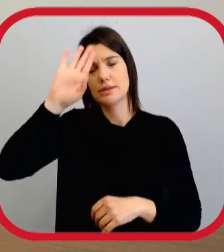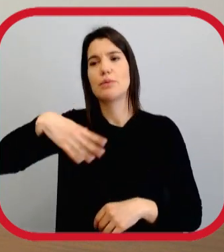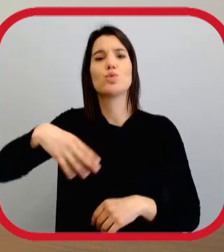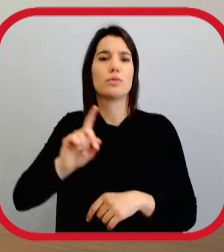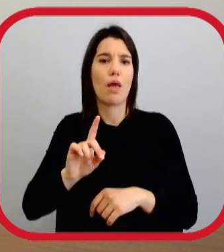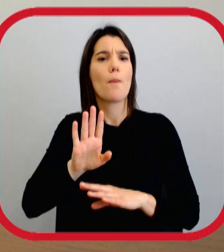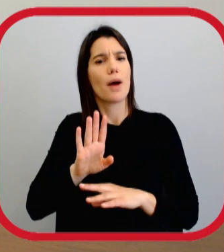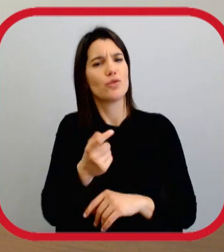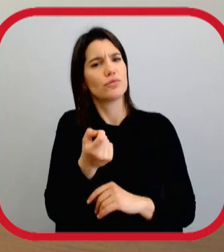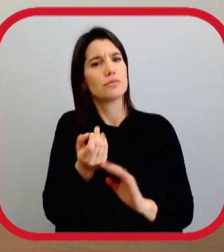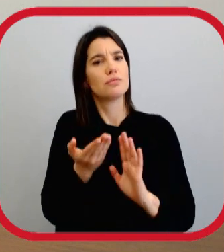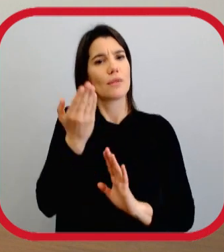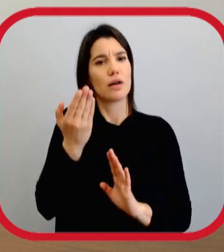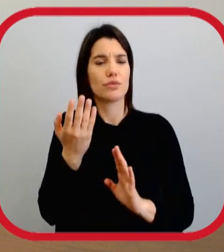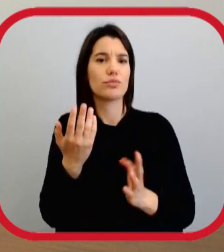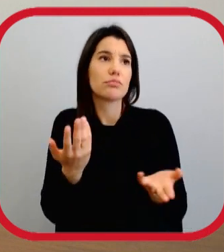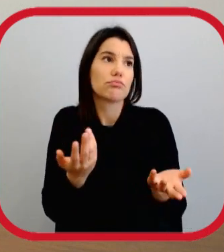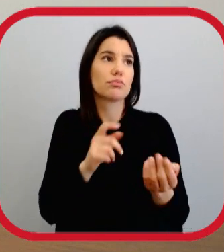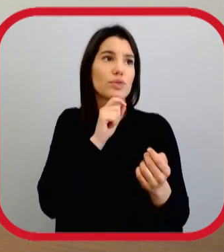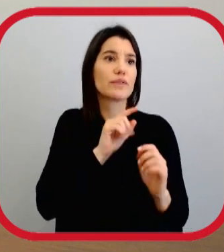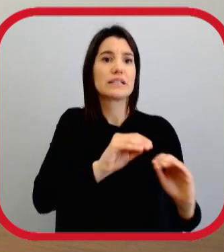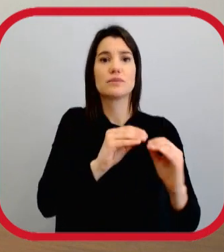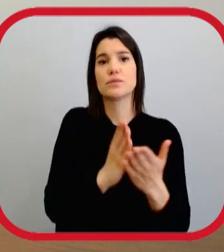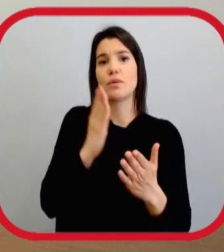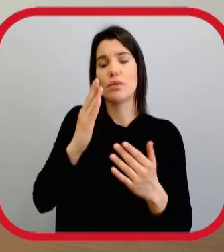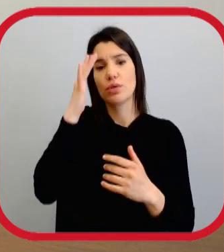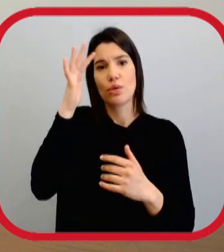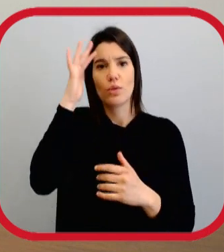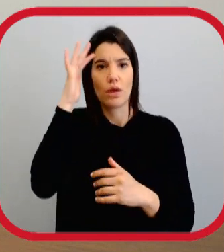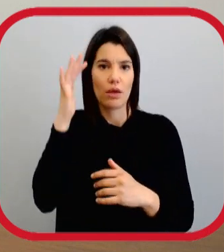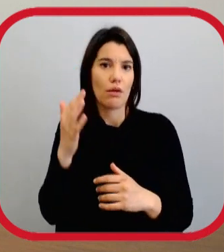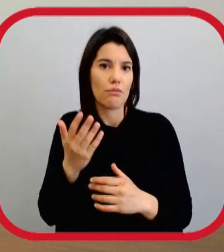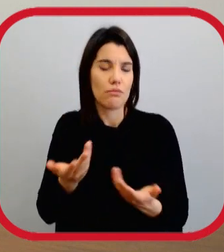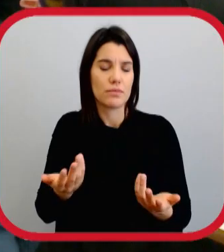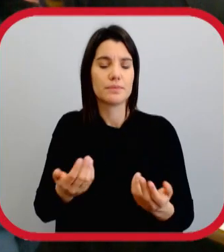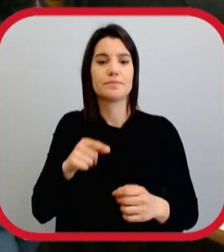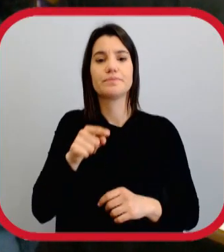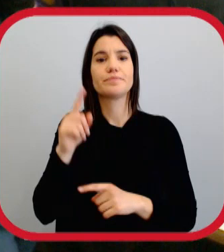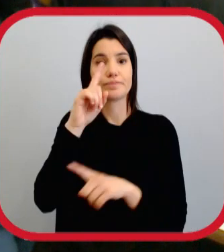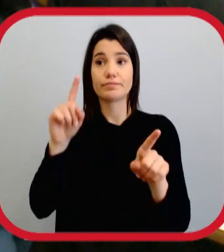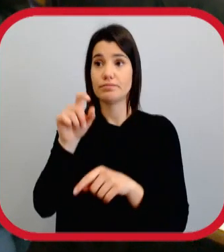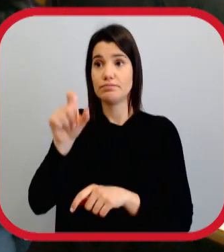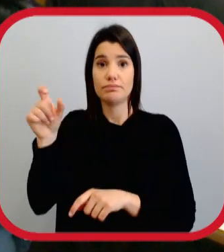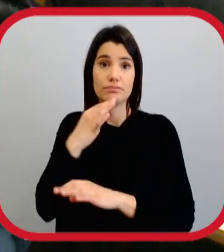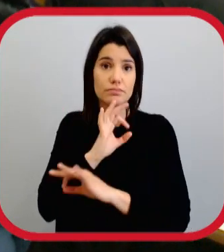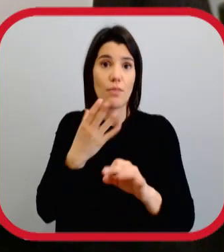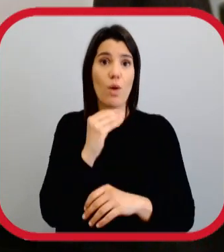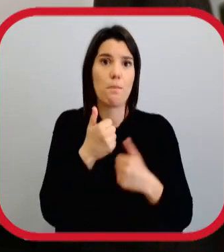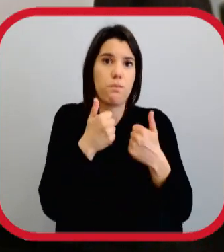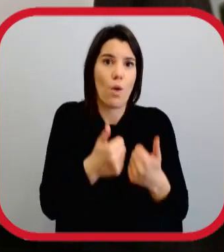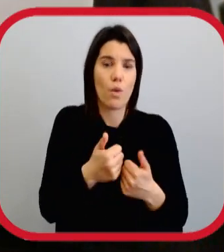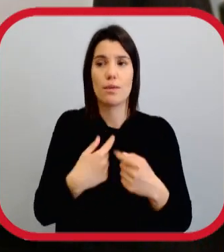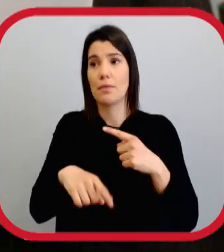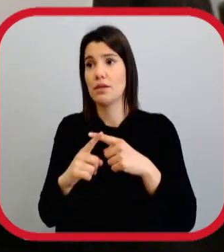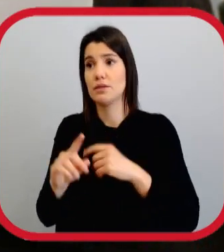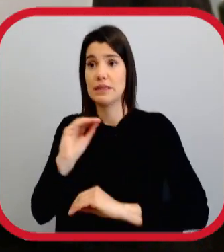problemas. Não sabemos tudo, mas sabemos um bocadinho mais do que se calhar um ensino só teórico nos traz. Quando se juntam professores incríveis,